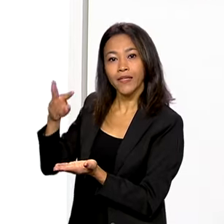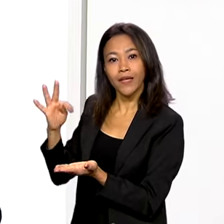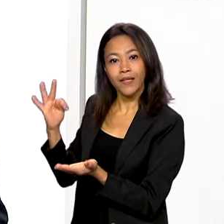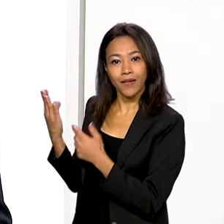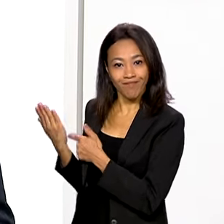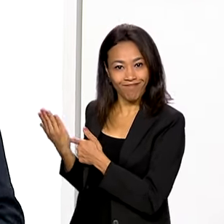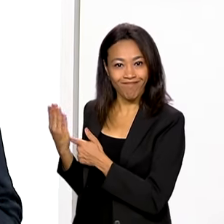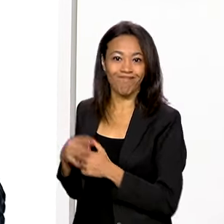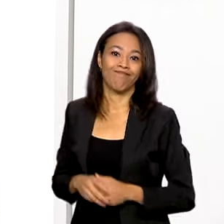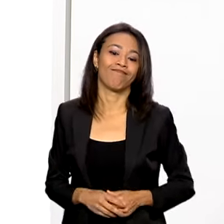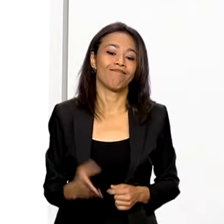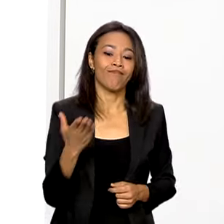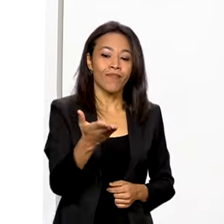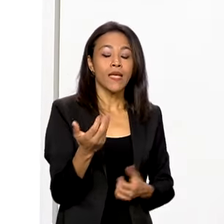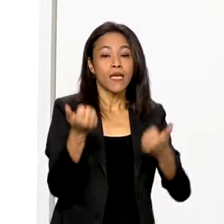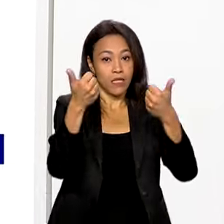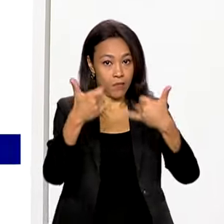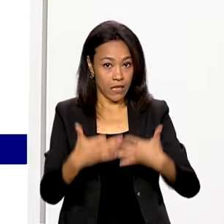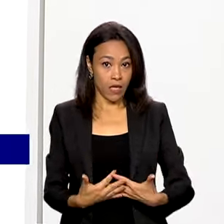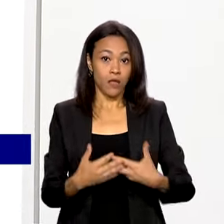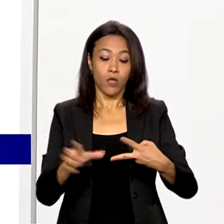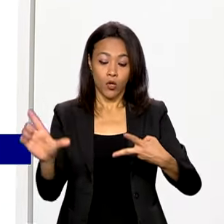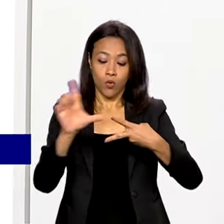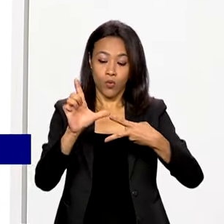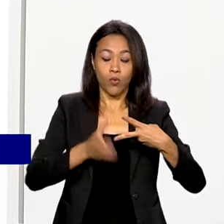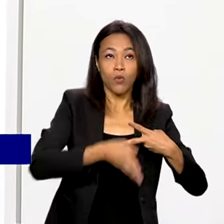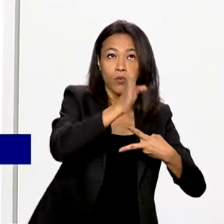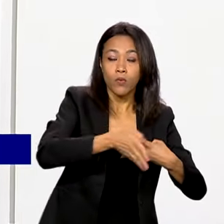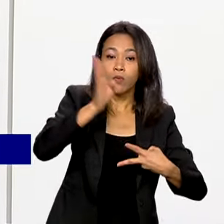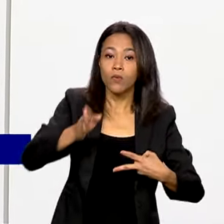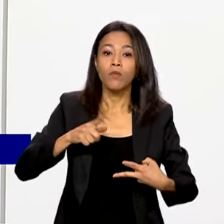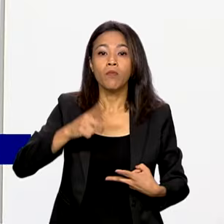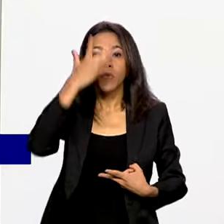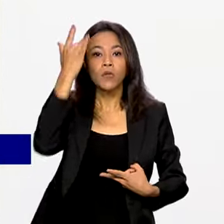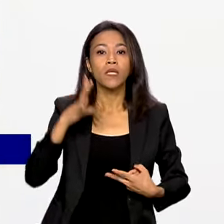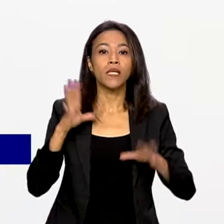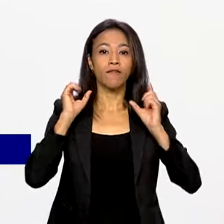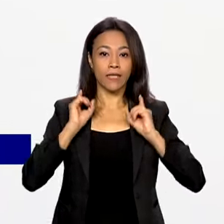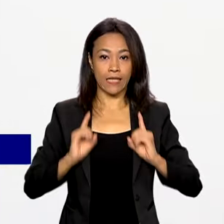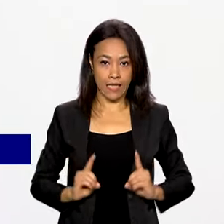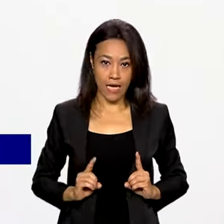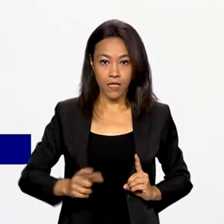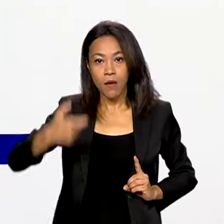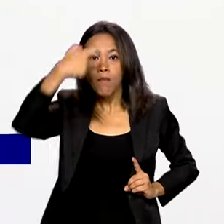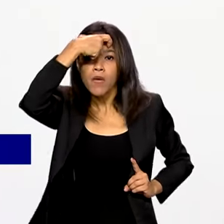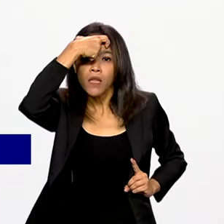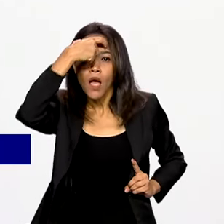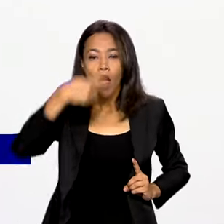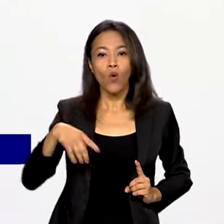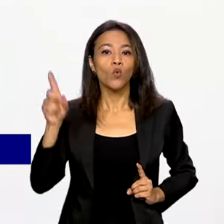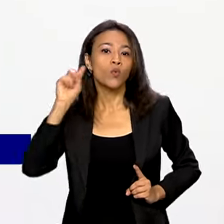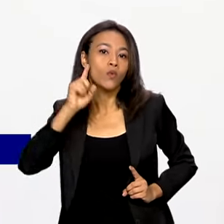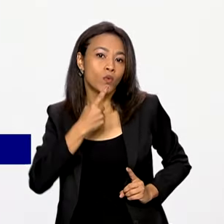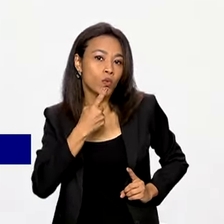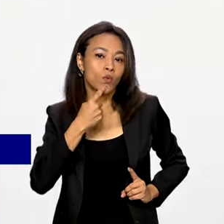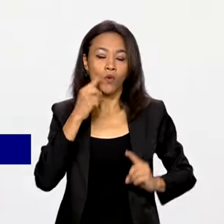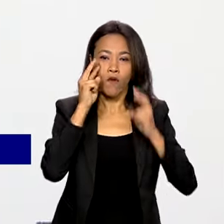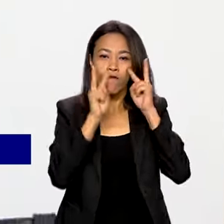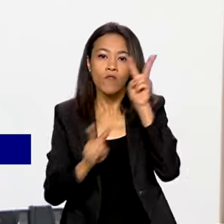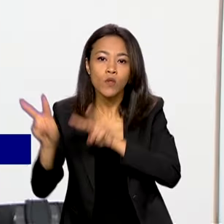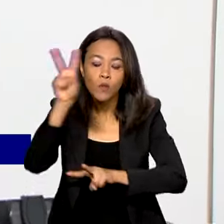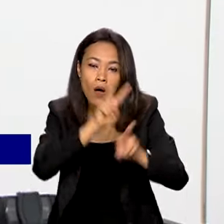O passe livre e interestadual é destinado a pessoas com deficiência física, mental, auditiva, visual,